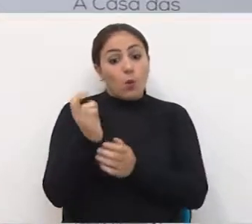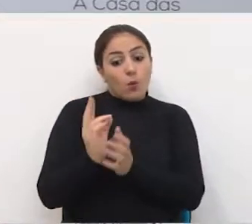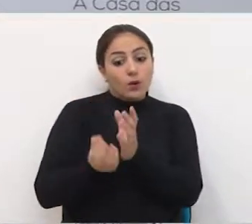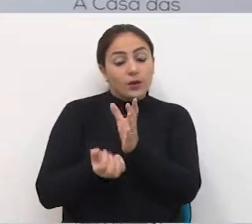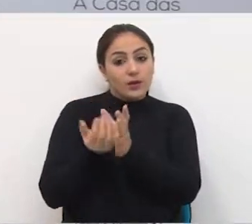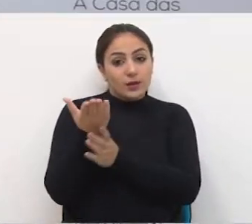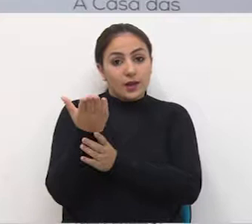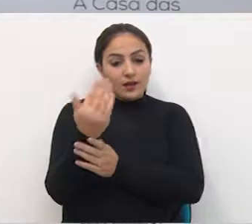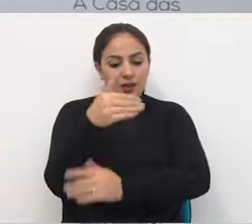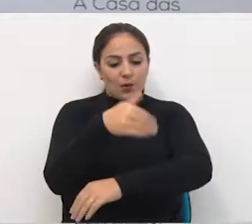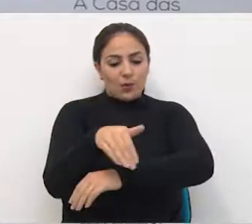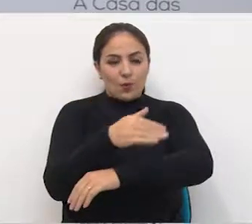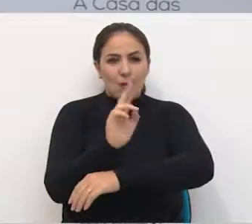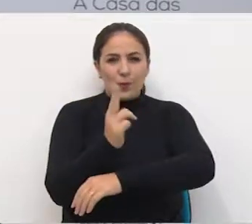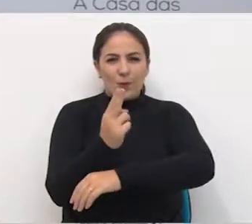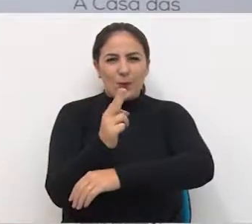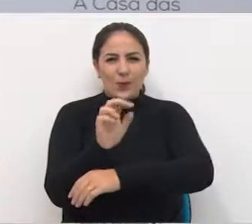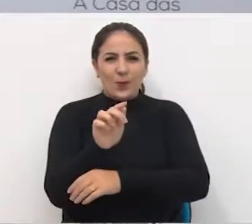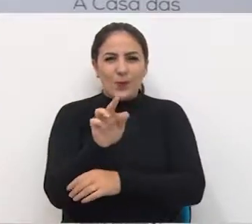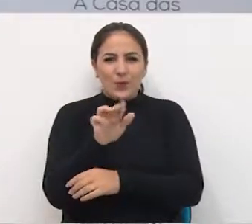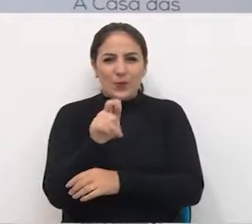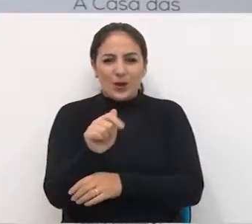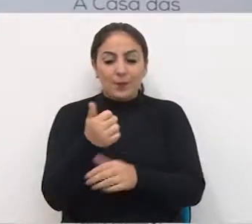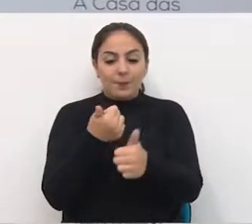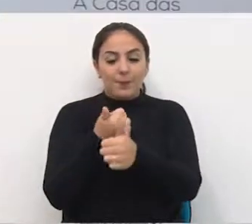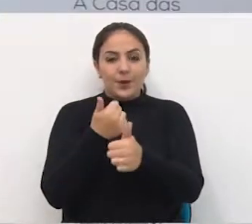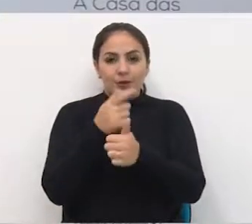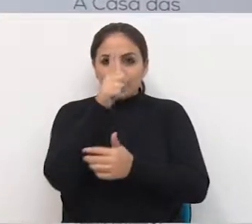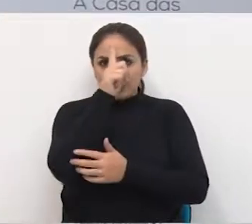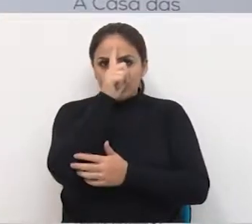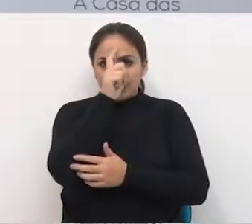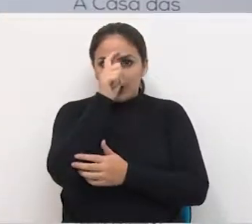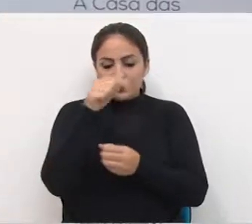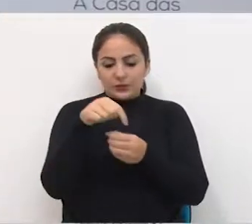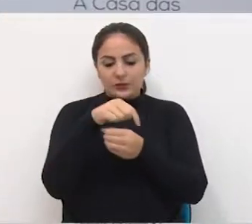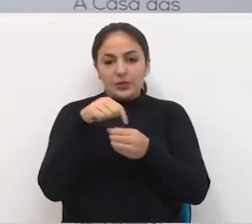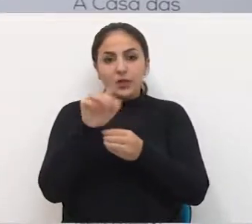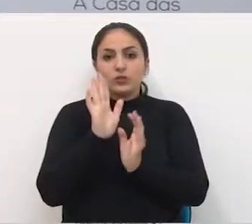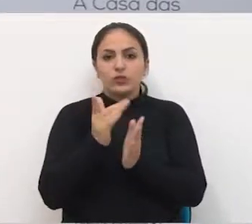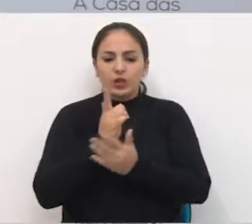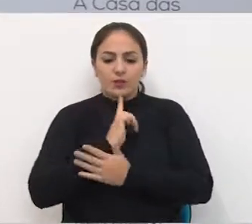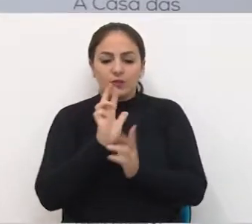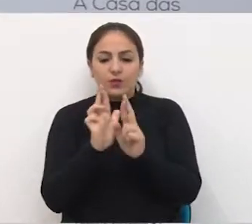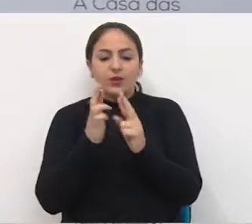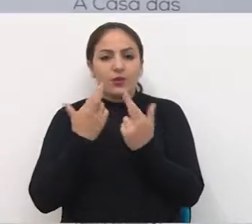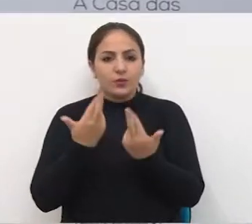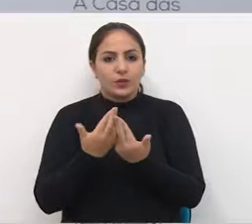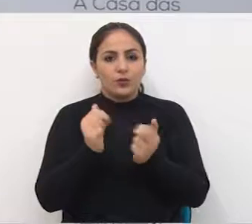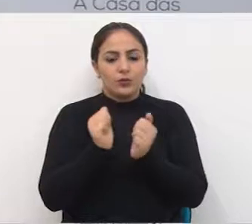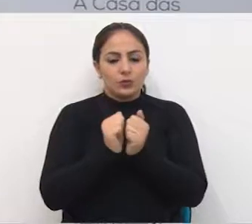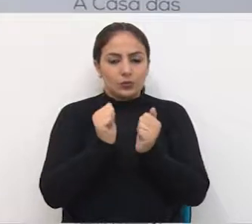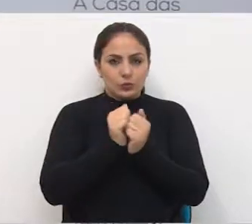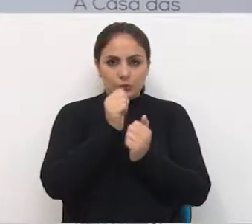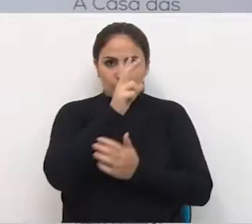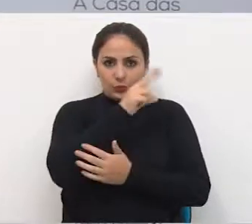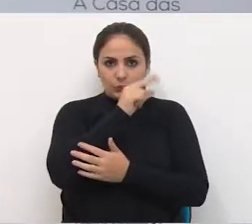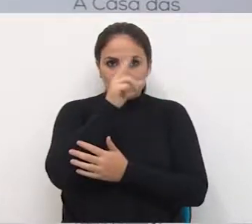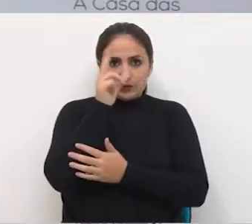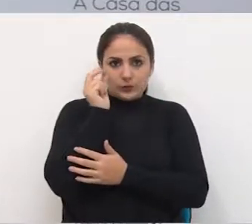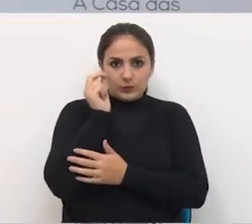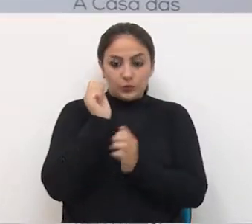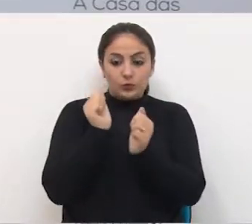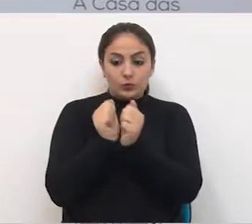estacionamento, na rua Uruguai, ali perto do hospital da cidade. Inclusive, ontem houve uma reunião do Poder Executivo com